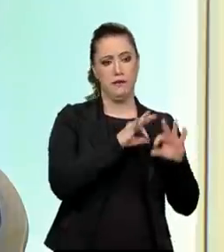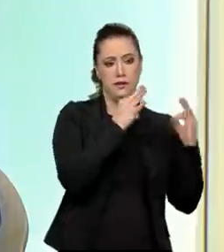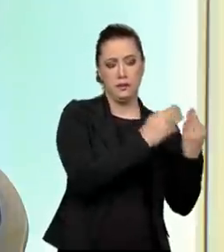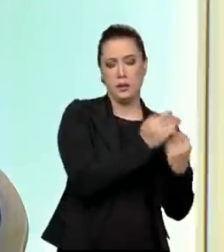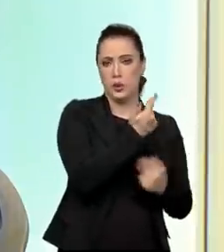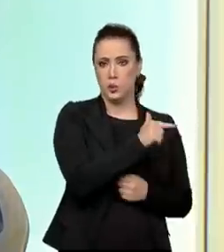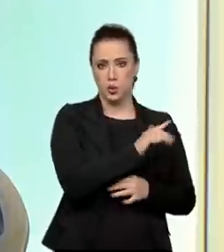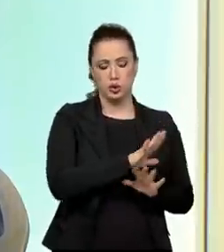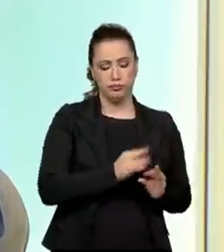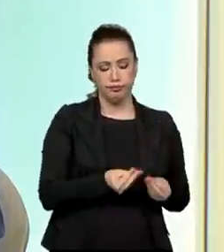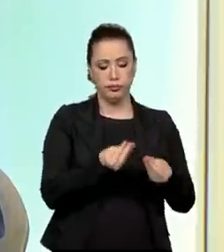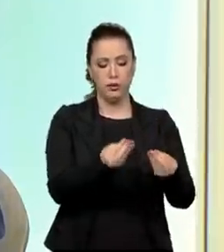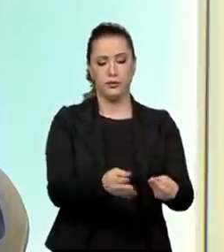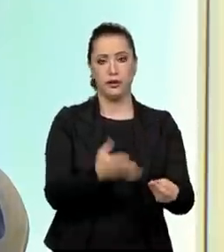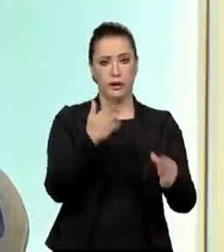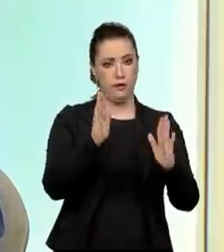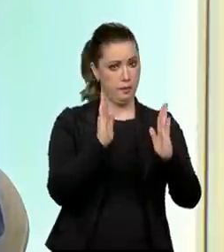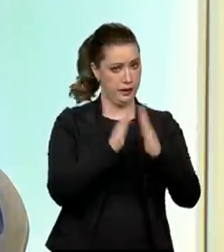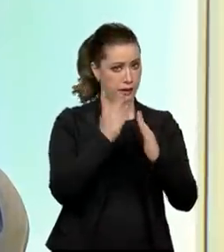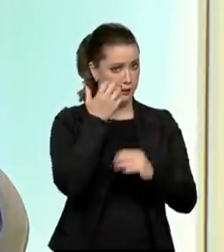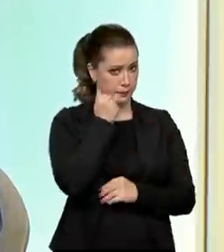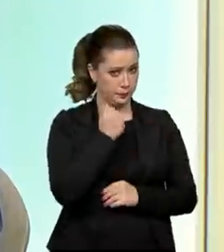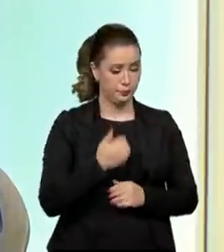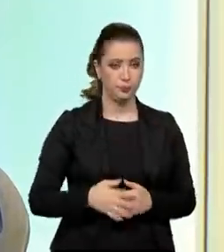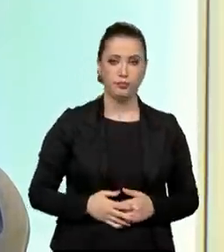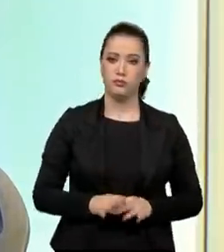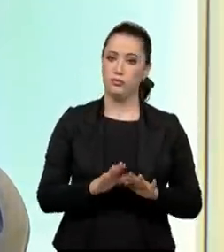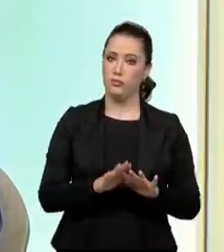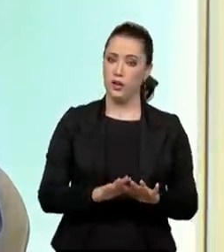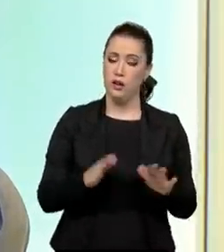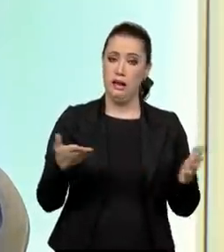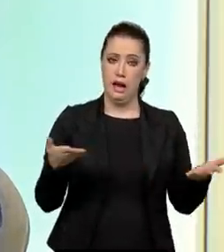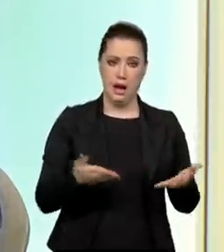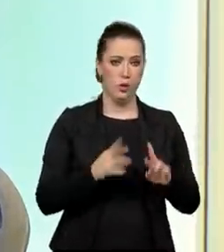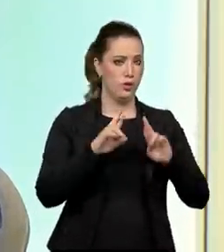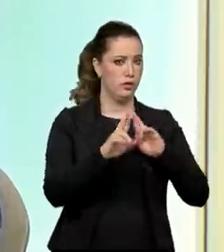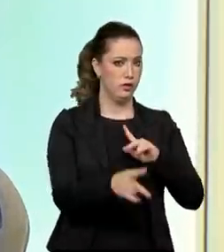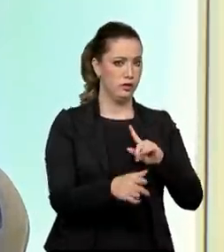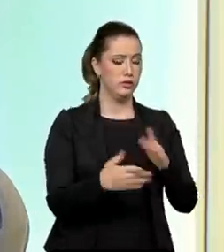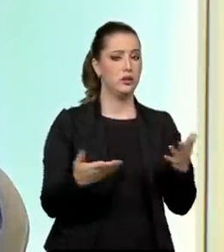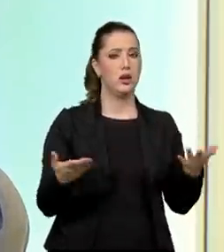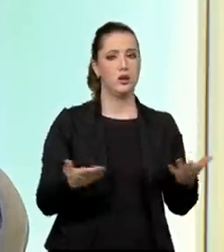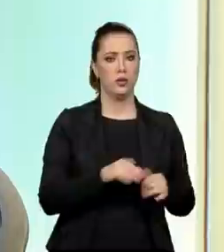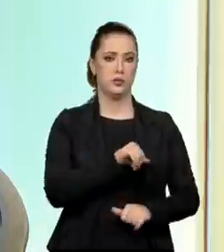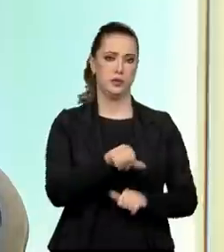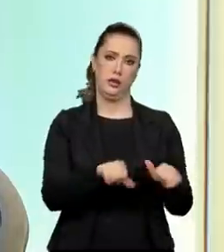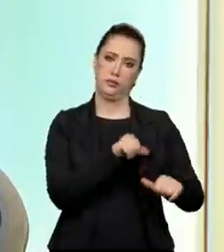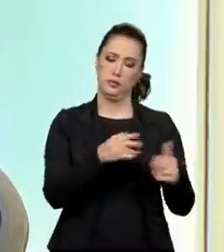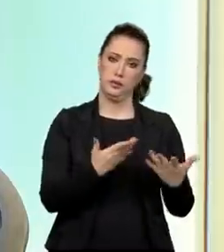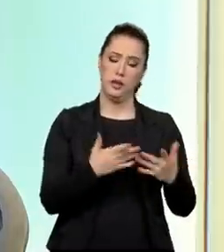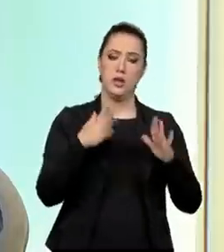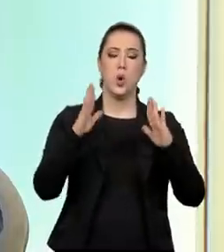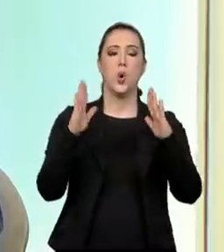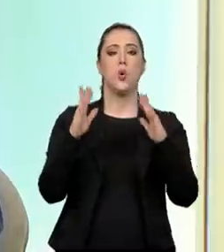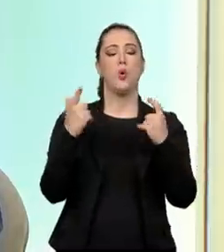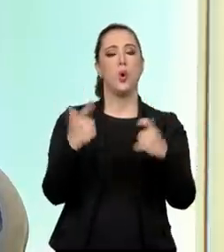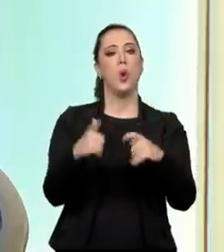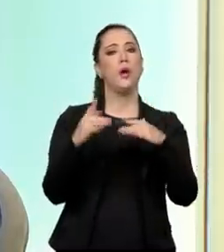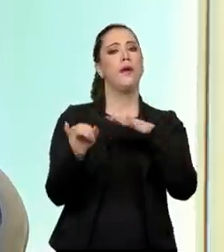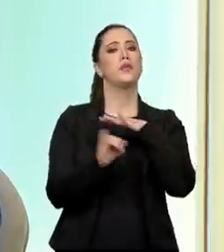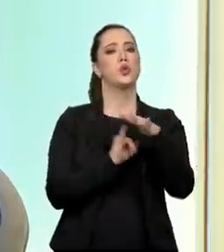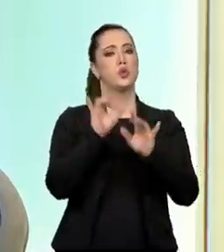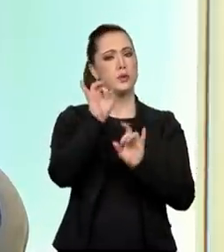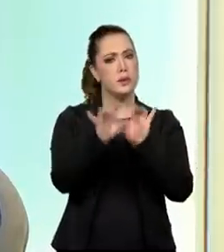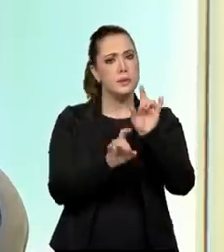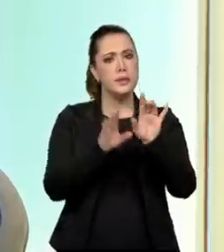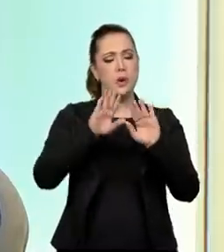destituído. Agora não é mais assim. A criança, ela vai ser acolhida ou numa instituição especializada para isso,